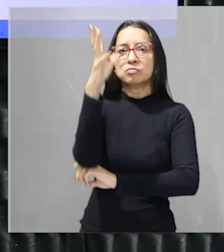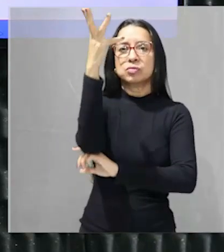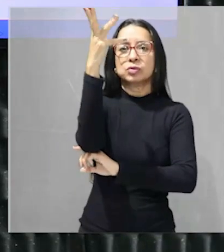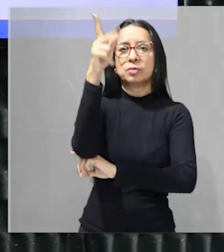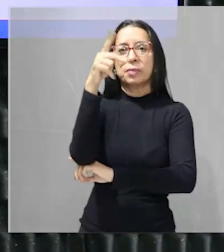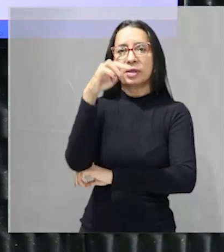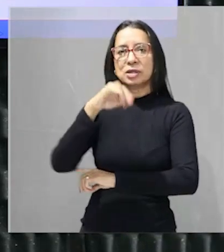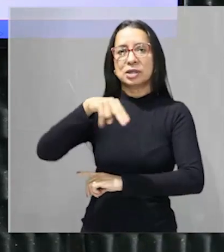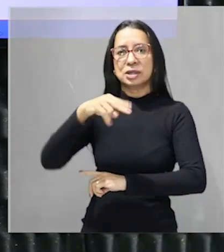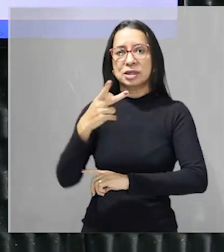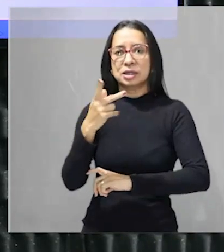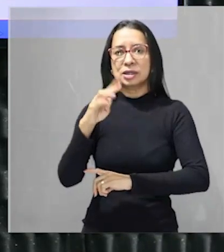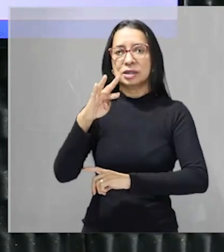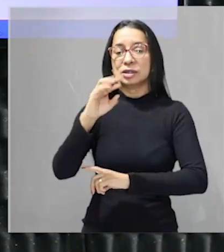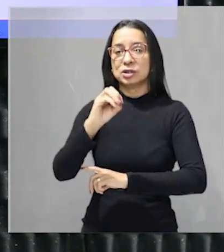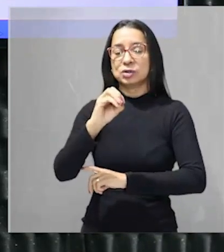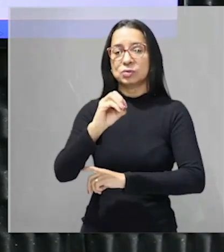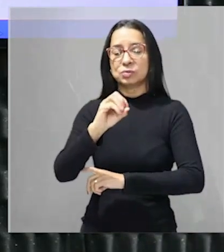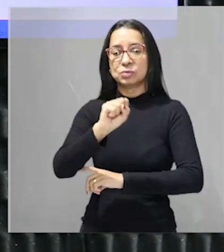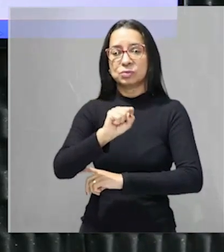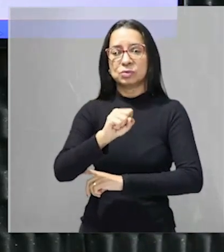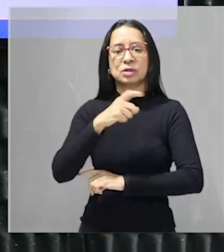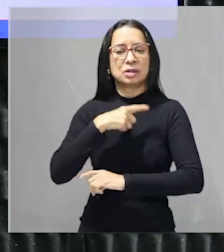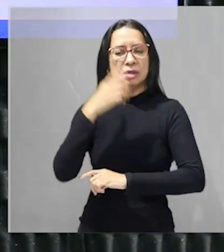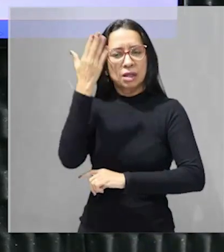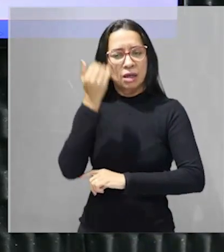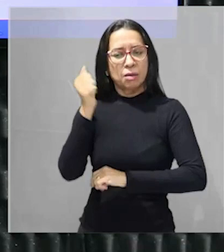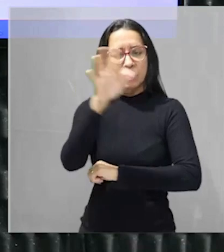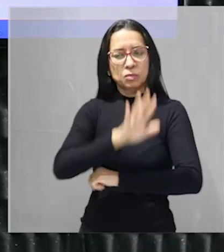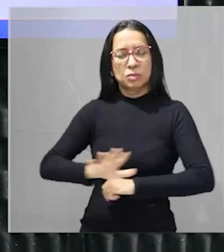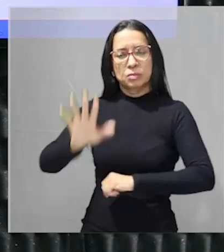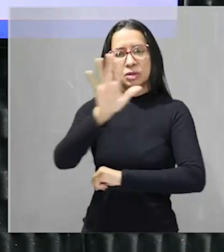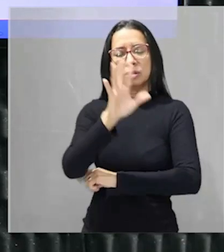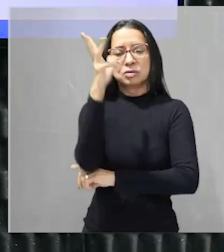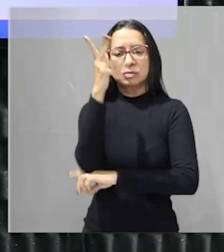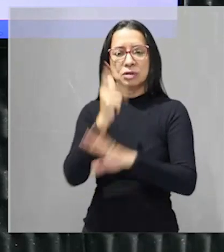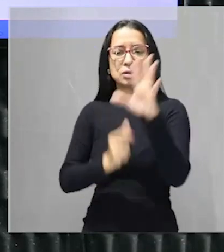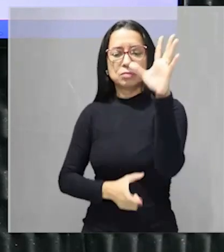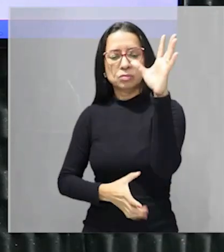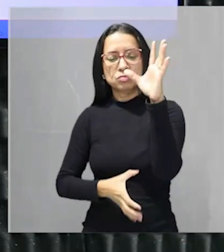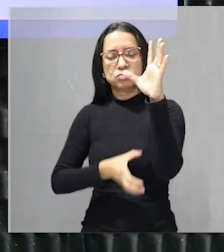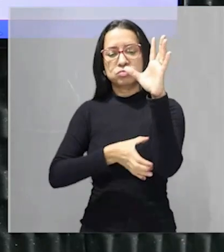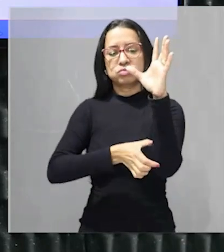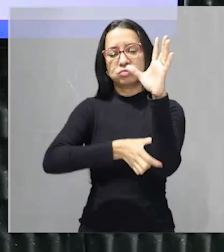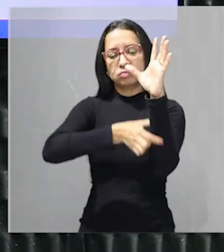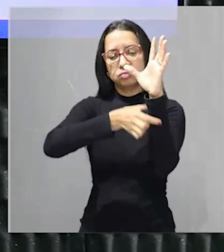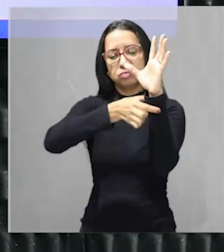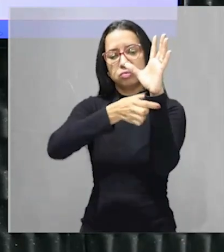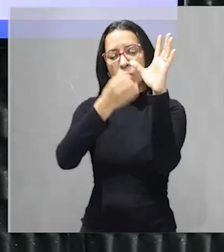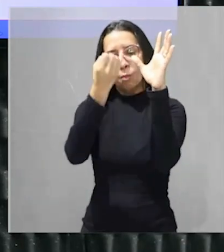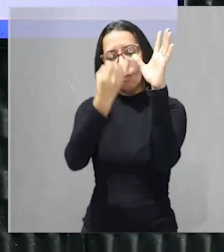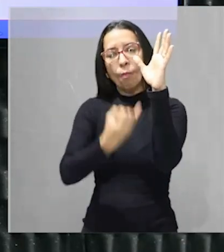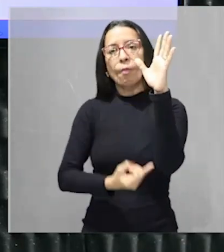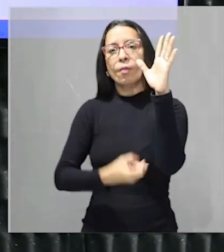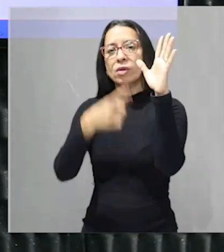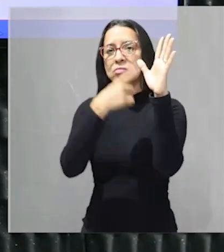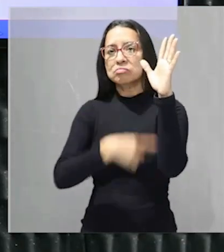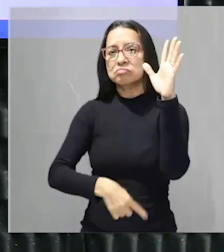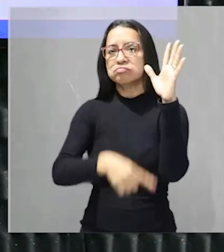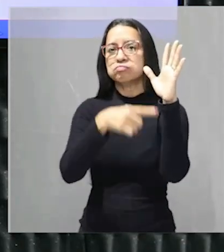das araucárias que identificam aquele ambiente que são aquelas árvores que tem troncos bem longos e finos e no